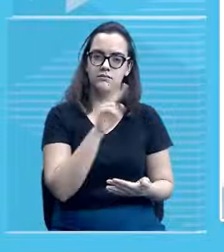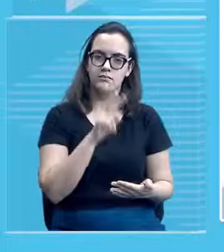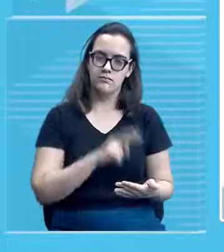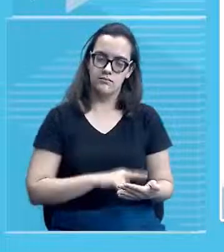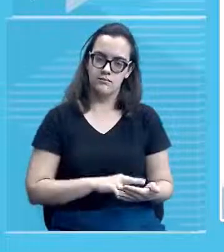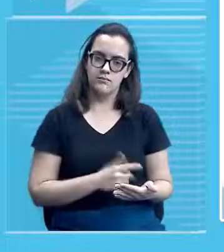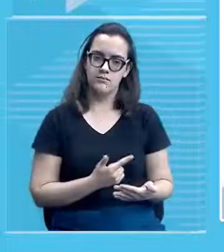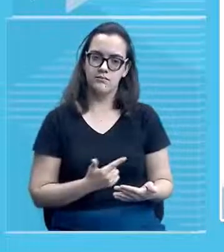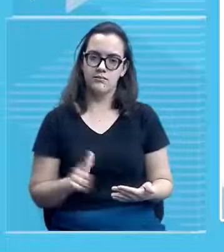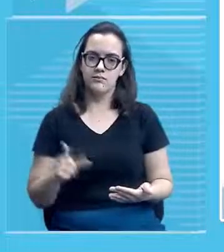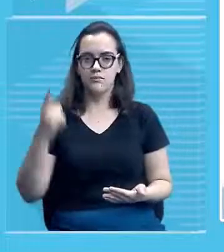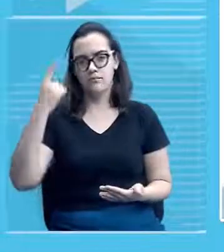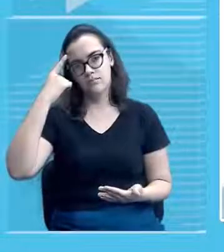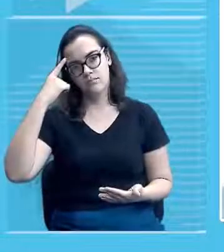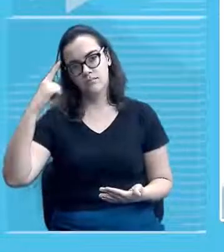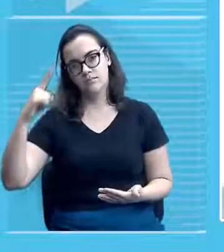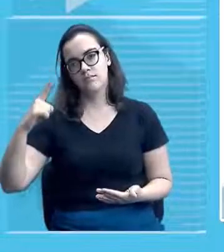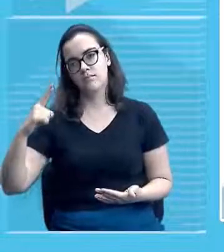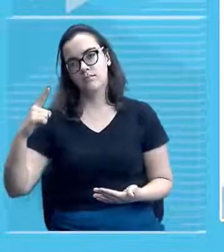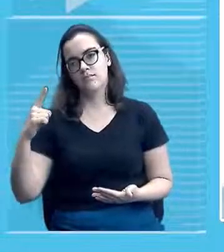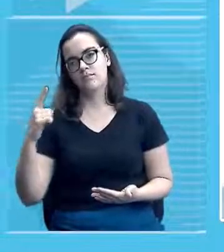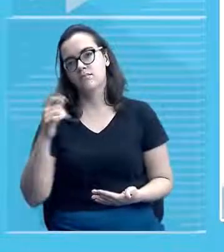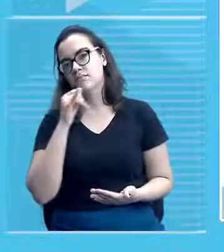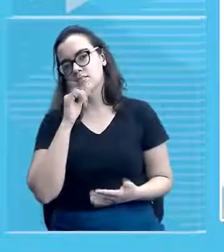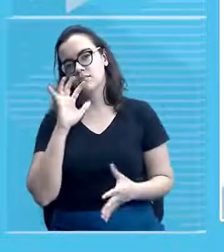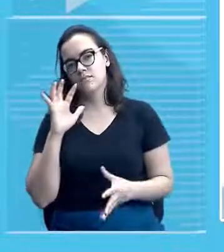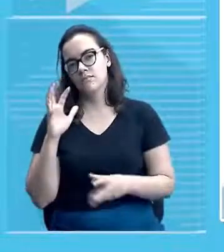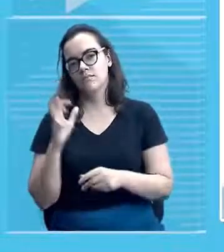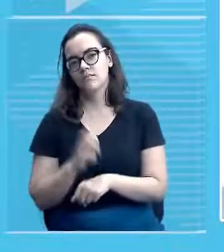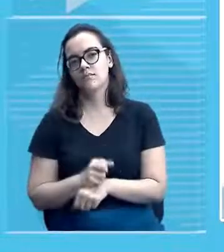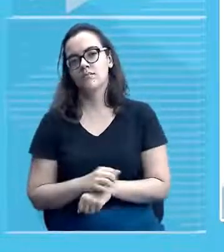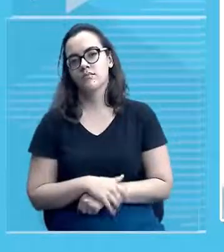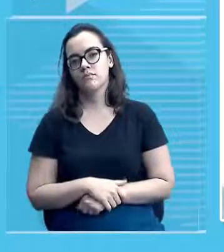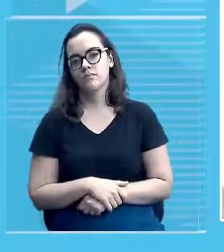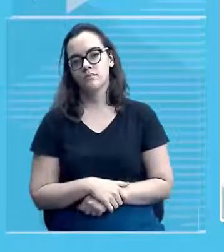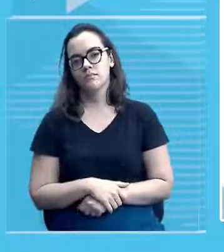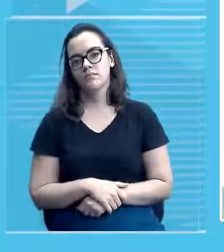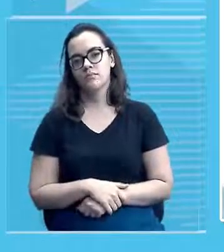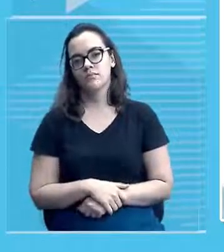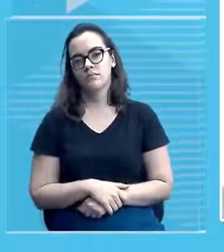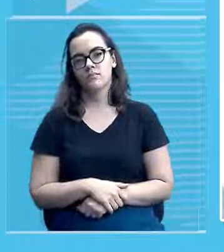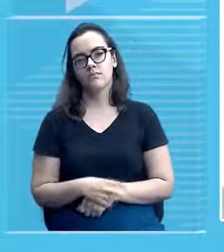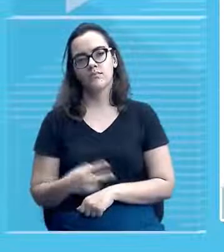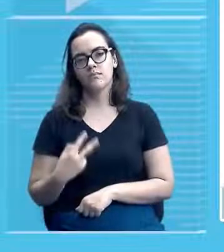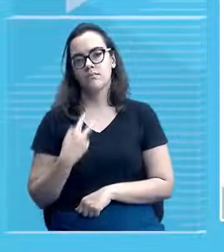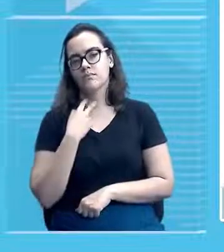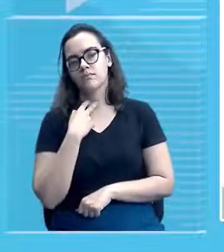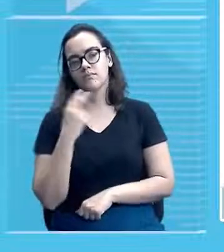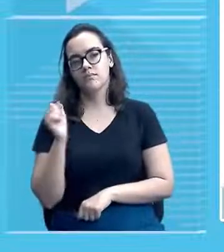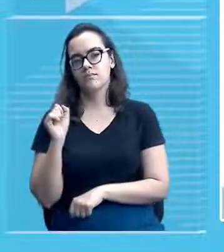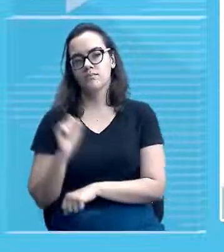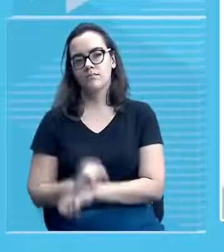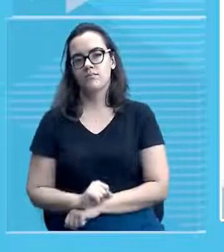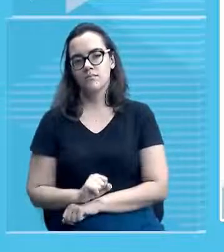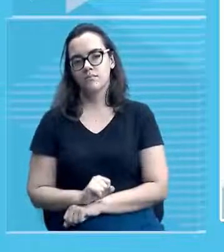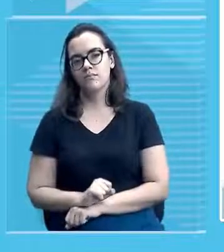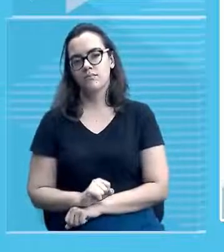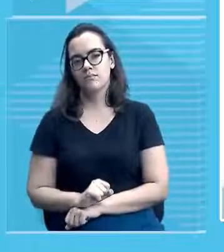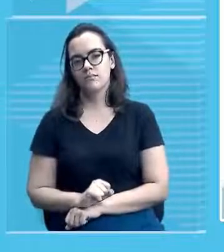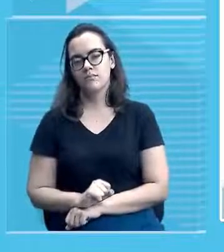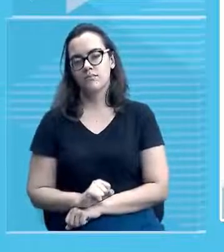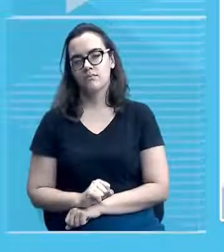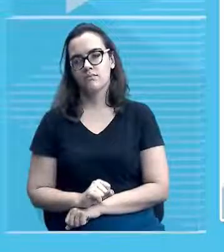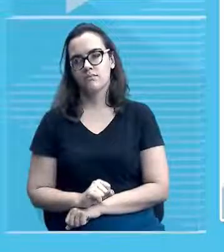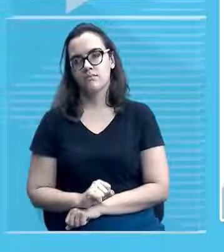outra que tem a presença de cálculos tá? o que você não pode ficar é parado né? deixar acumular pra